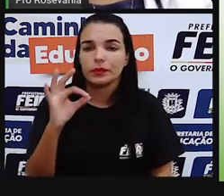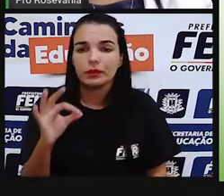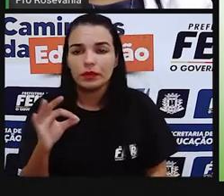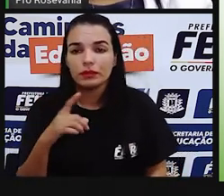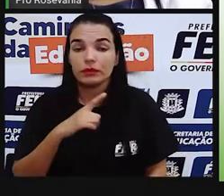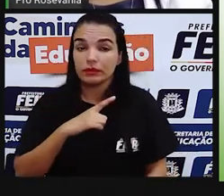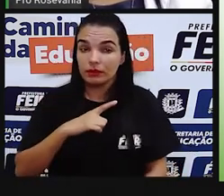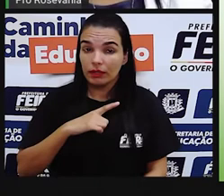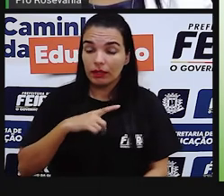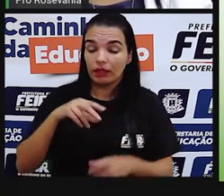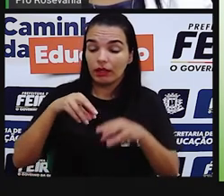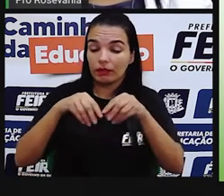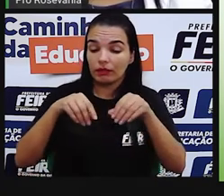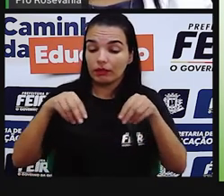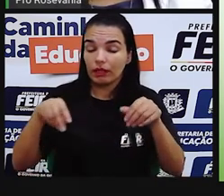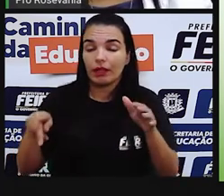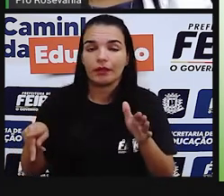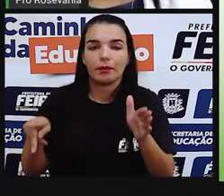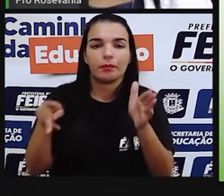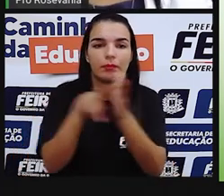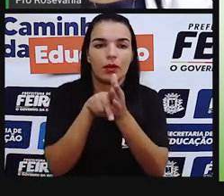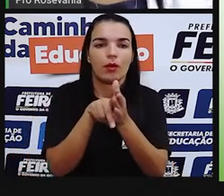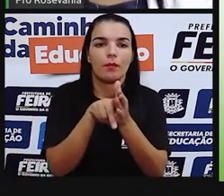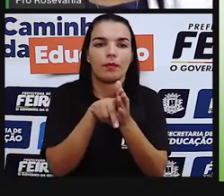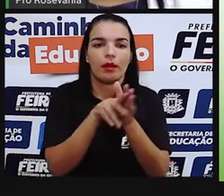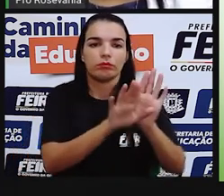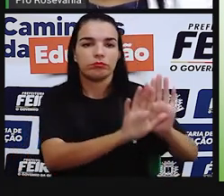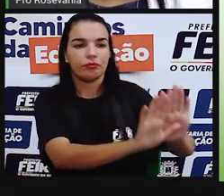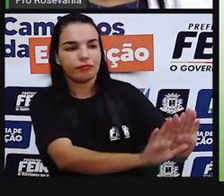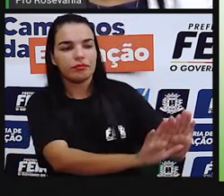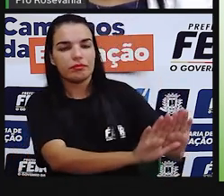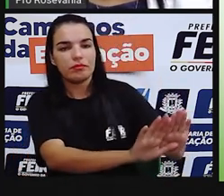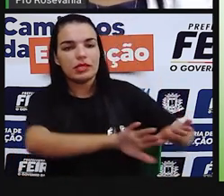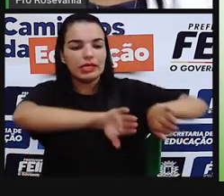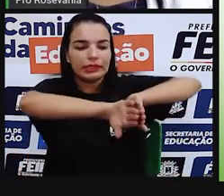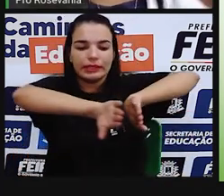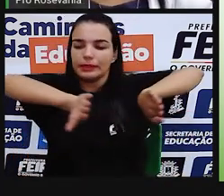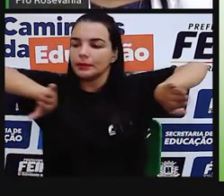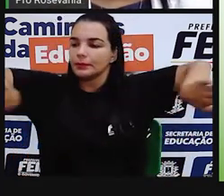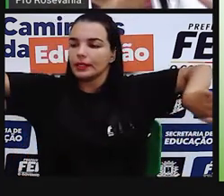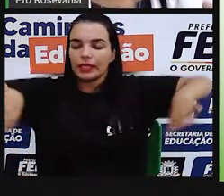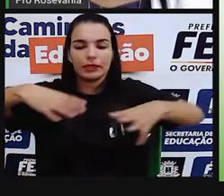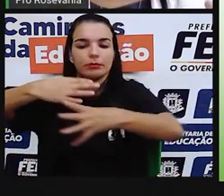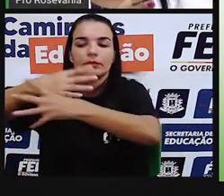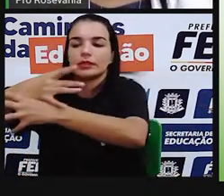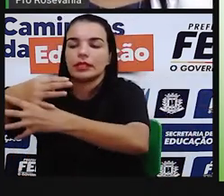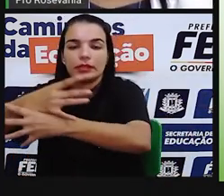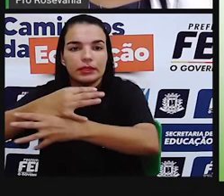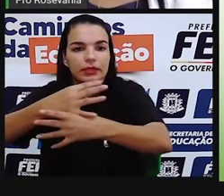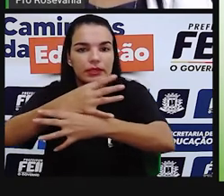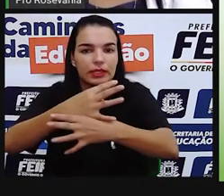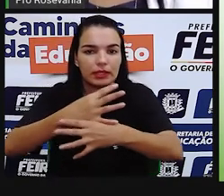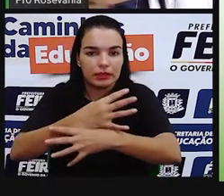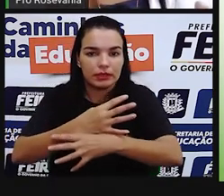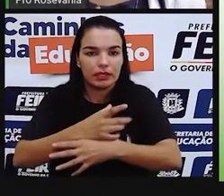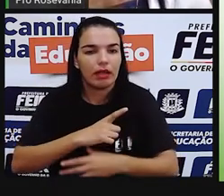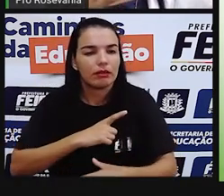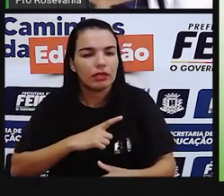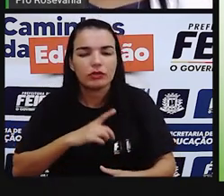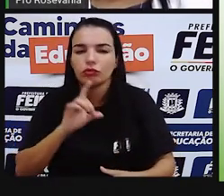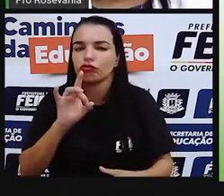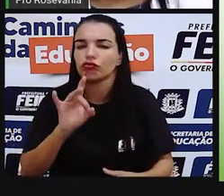vivem em terras de ocupação legítima. Ou seja, aqueles territórios que são realmente legítimos, né?